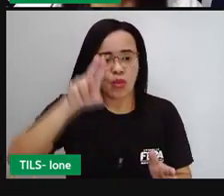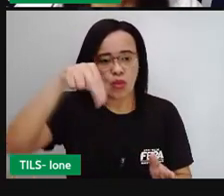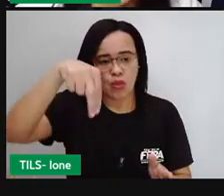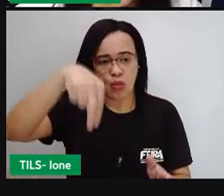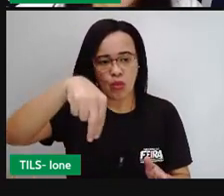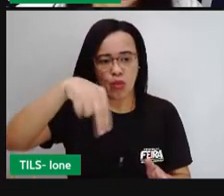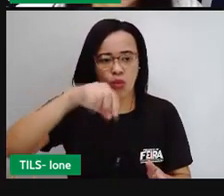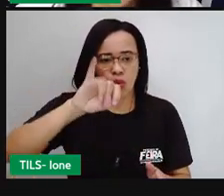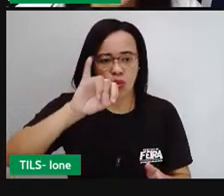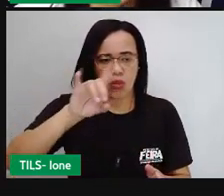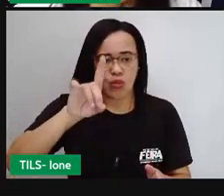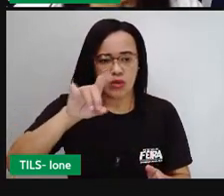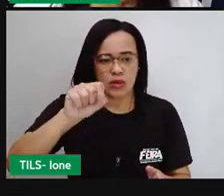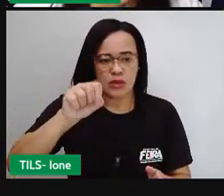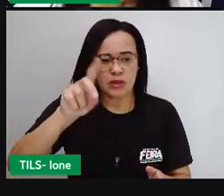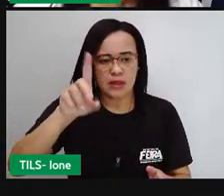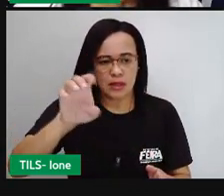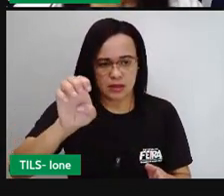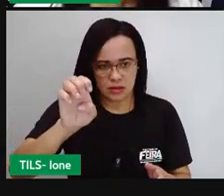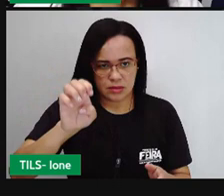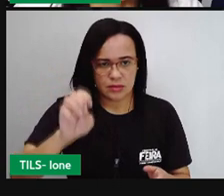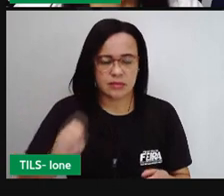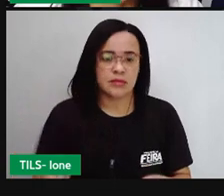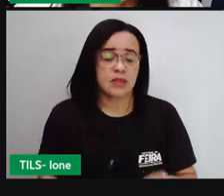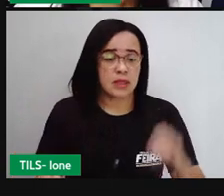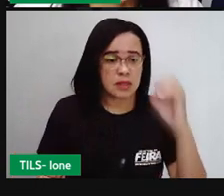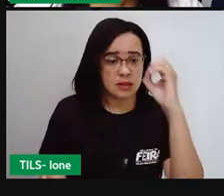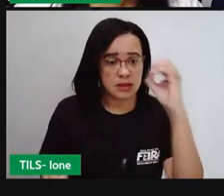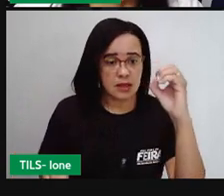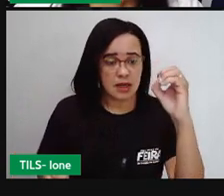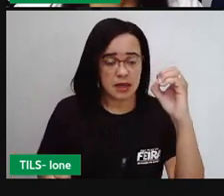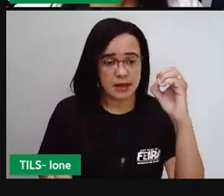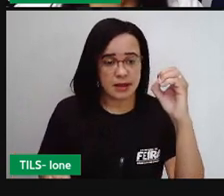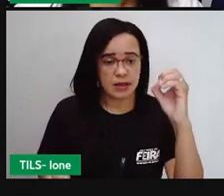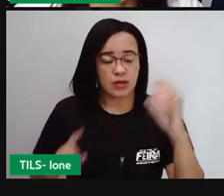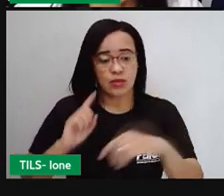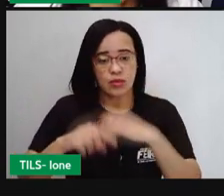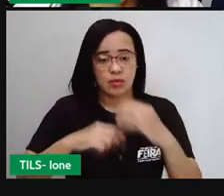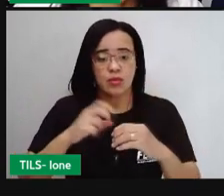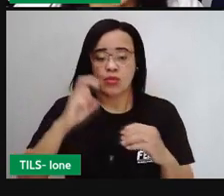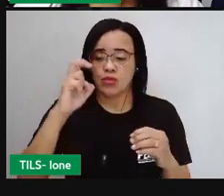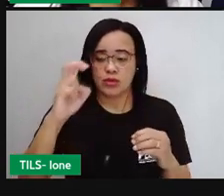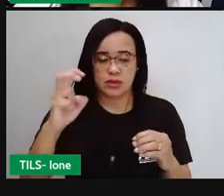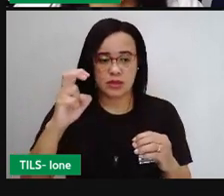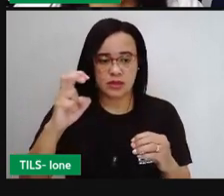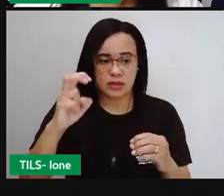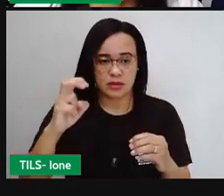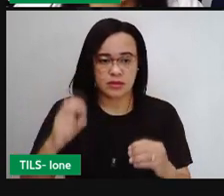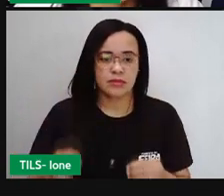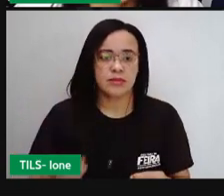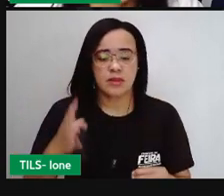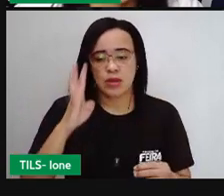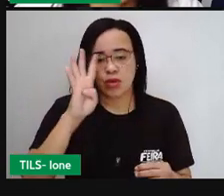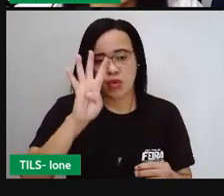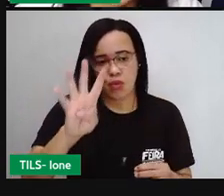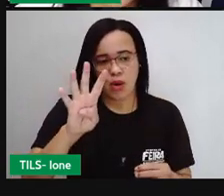quanto pelo 5. E aí, começando pelo zero, que é a unidade. Vamos lá. 4 vezes